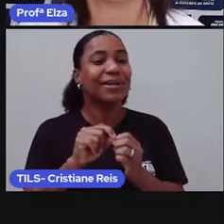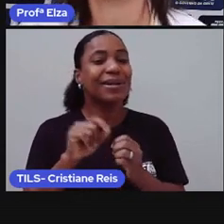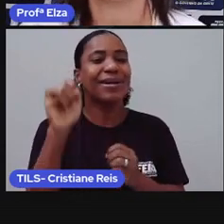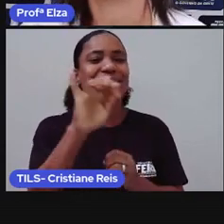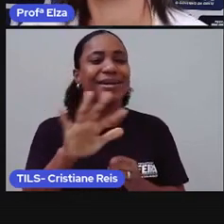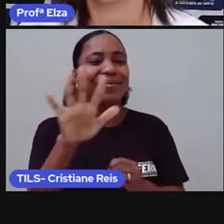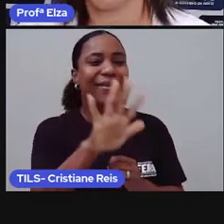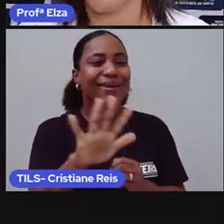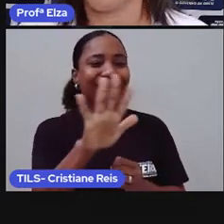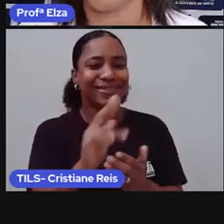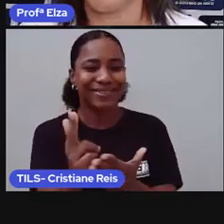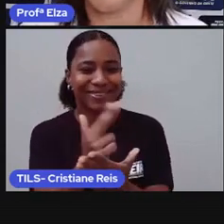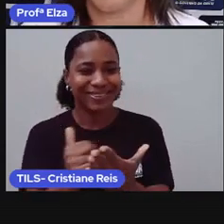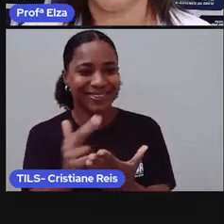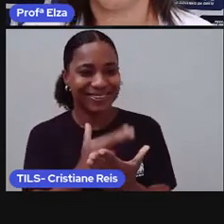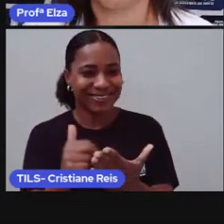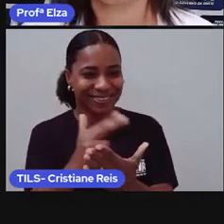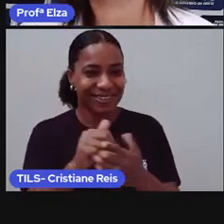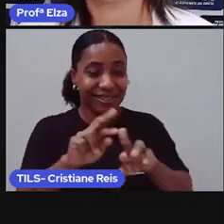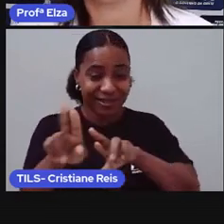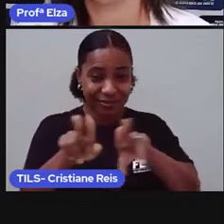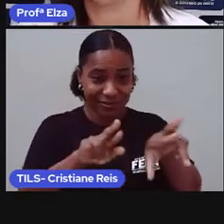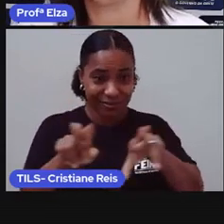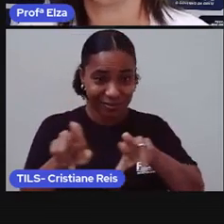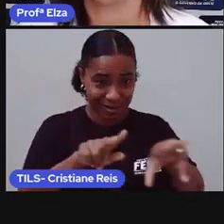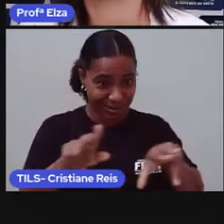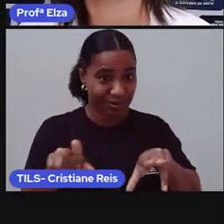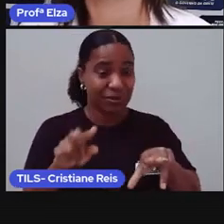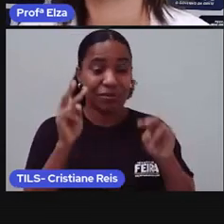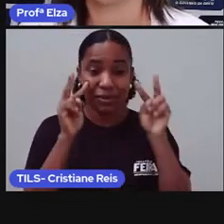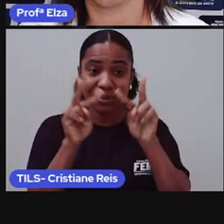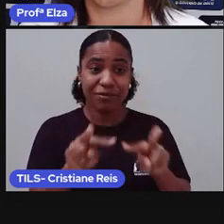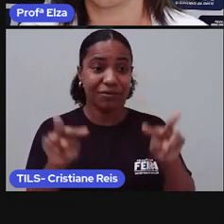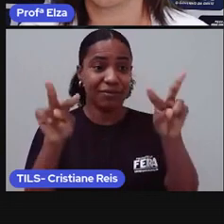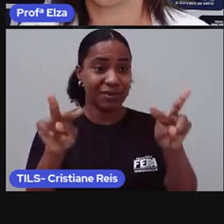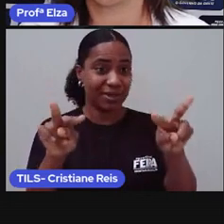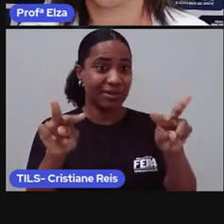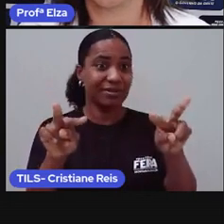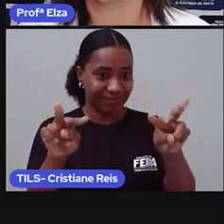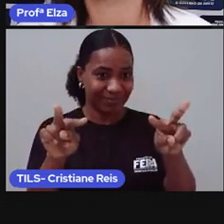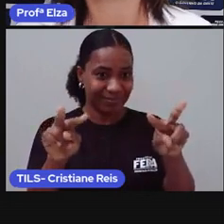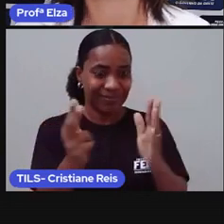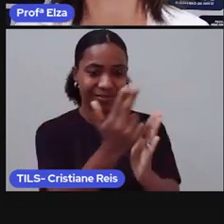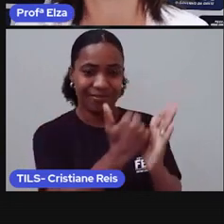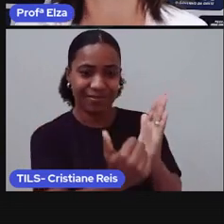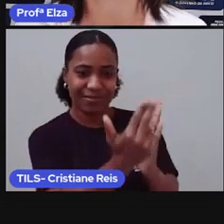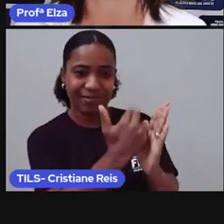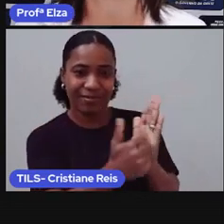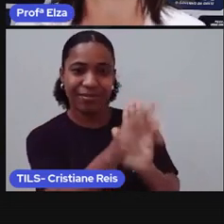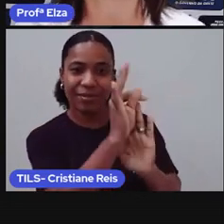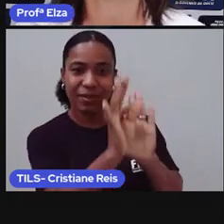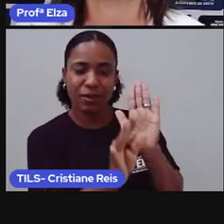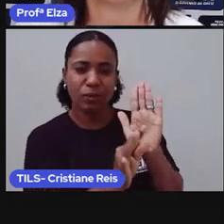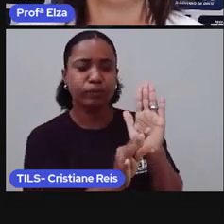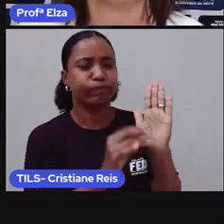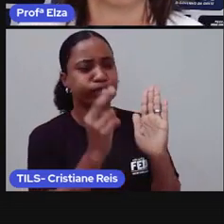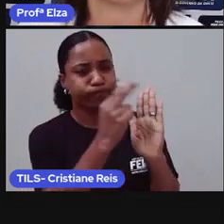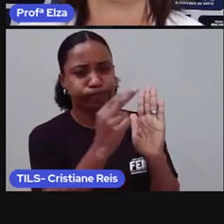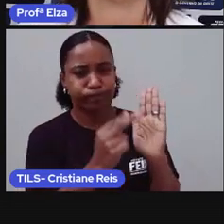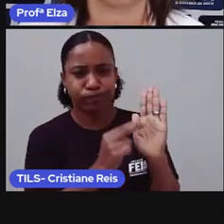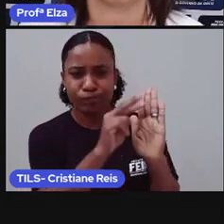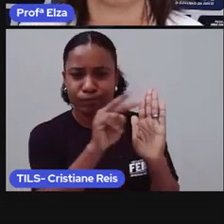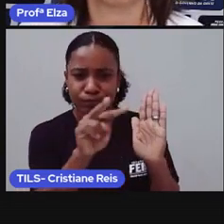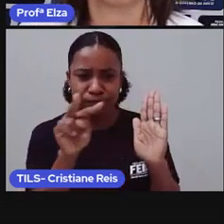Geralmente, os textos têm imagens que o ilustram. Então, vocês irão fazer a leitura